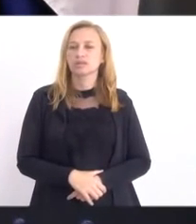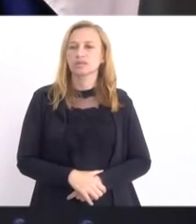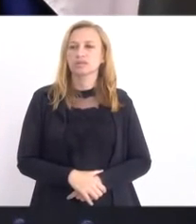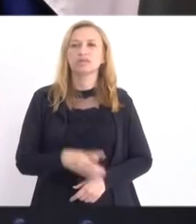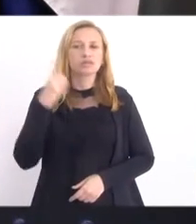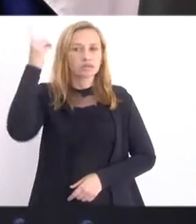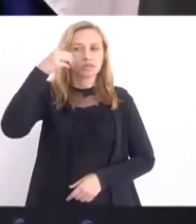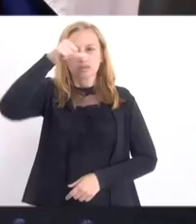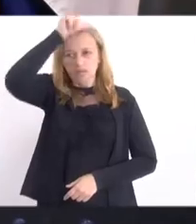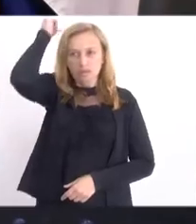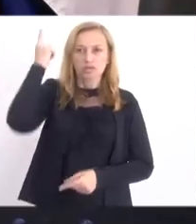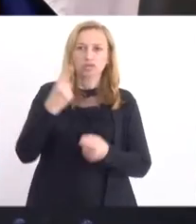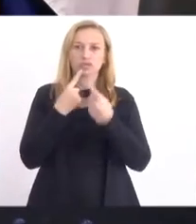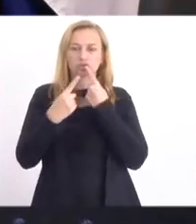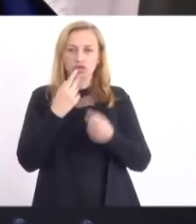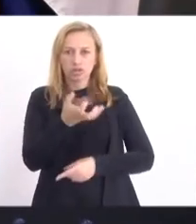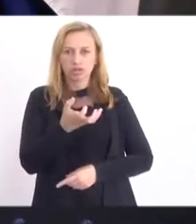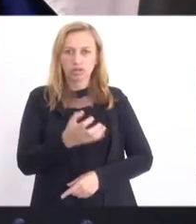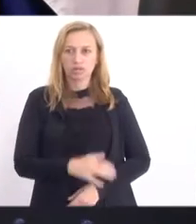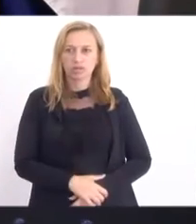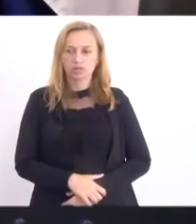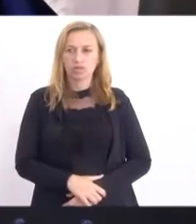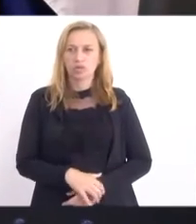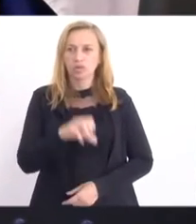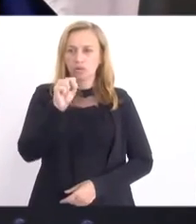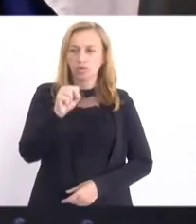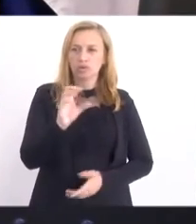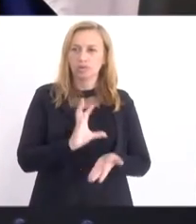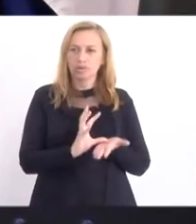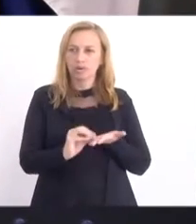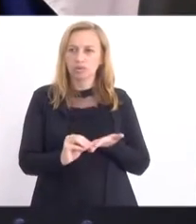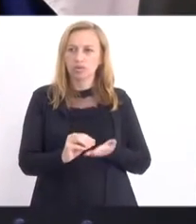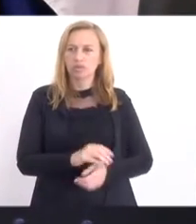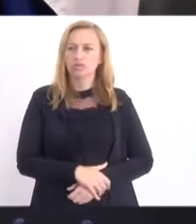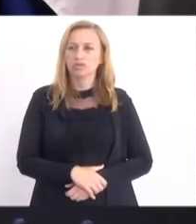O deputado Luiz Paulo quer discutir? É o oito da pauta.